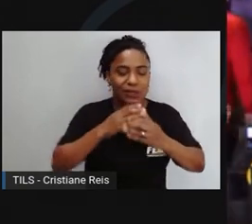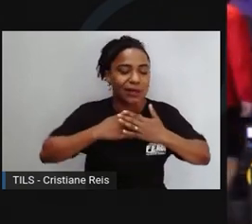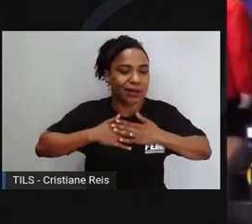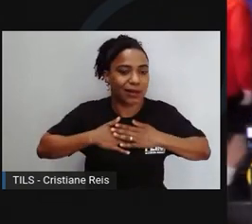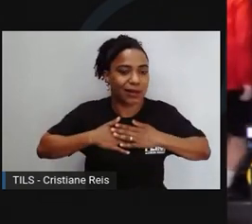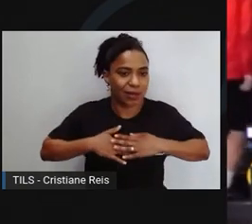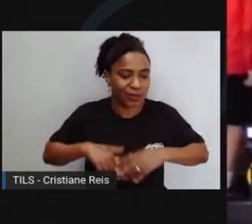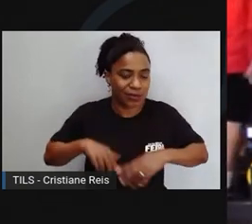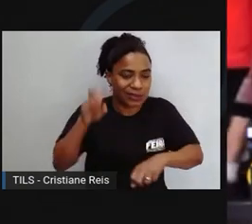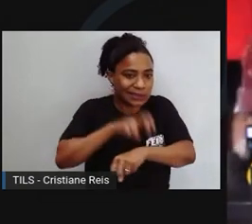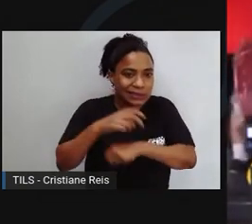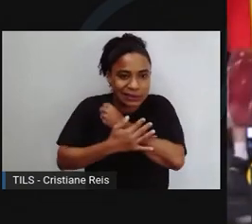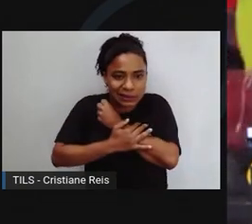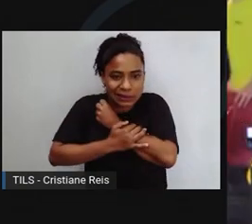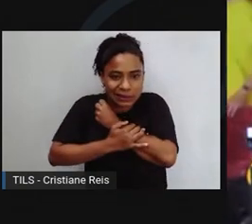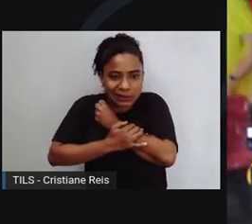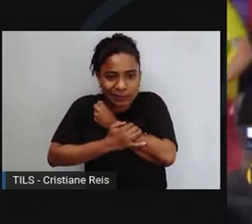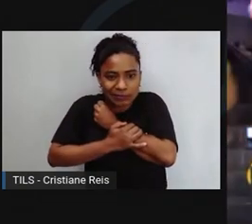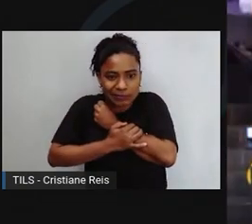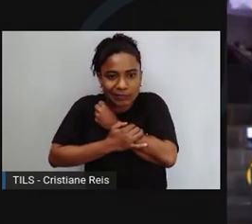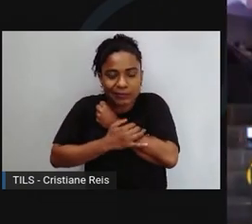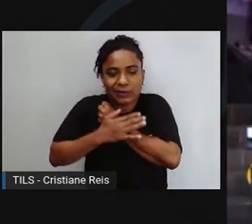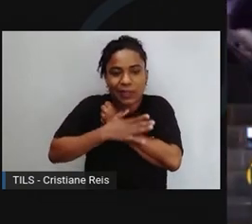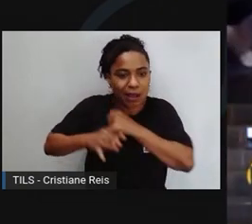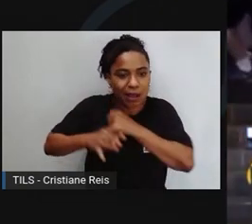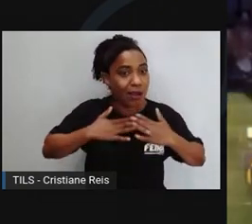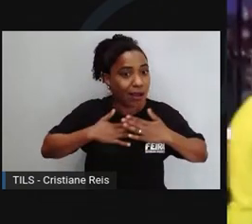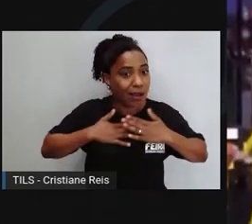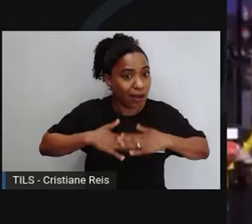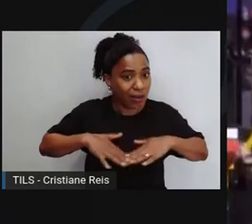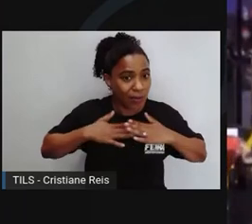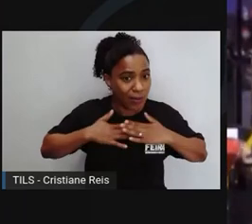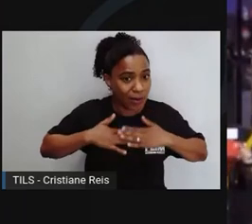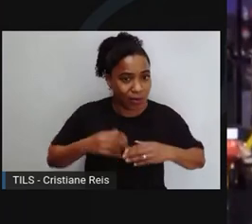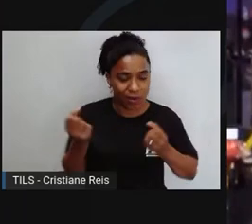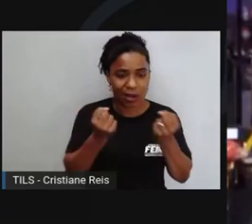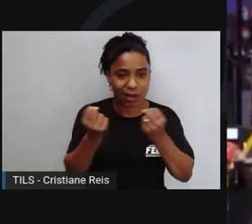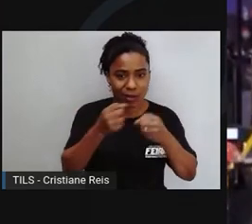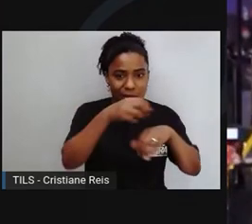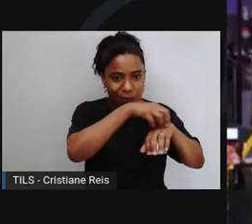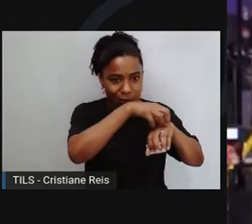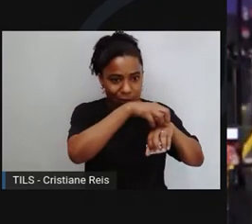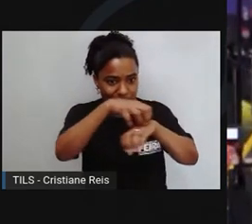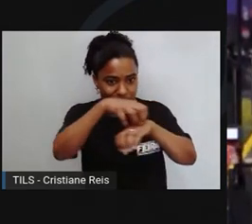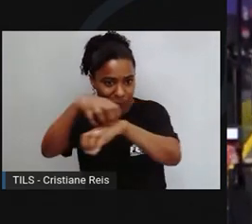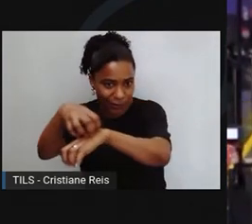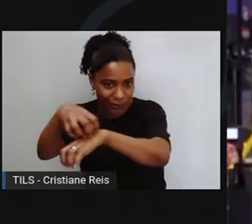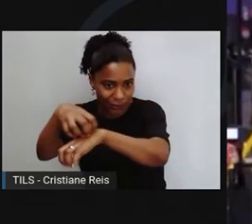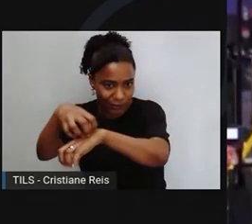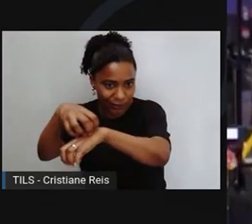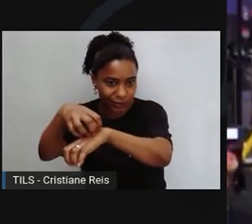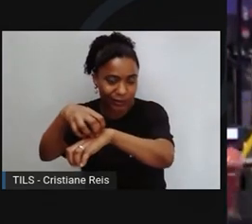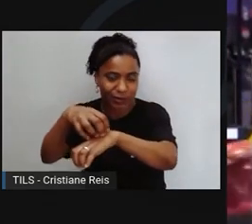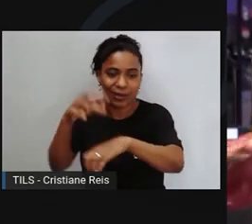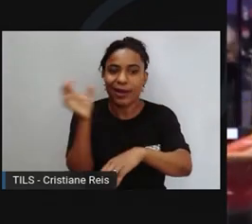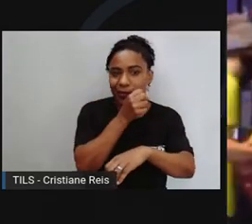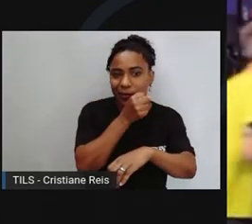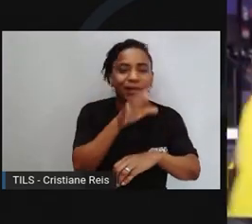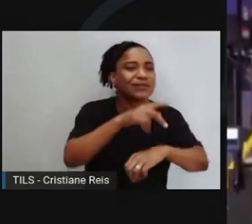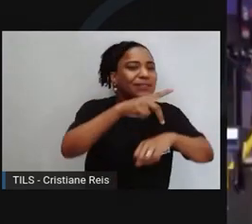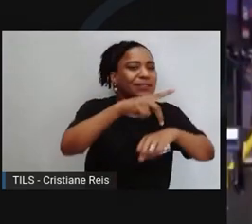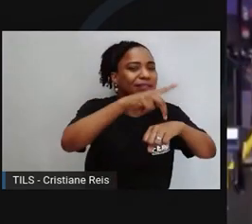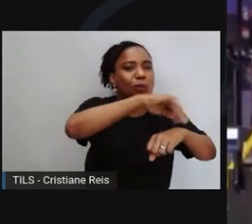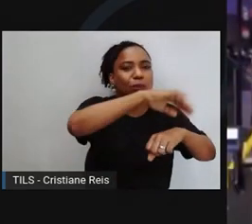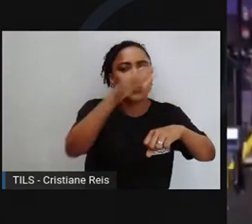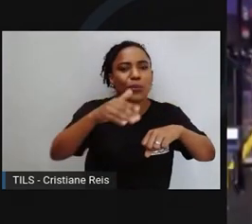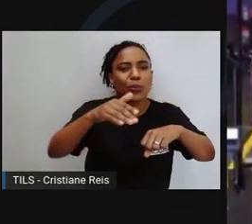ser encaminhado num carro, numa ambulância, numa maca, até o hospital. Porém, lá na montanha, isso não é possível. Então, o que você pode fazer nessa situação?